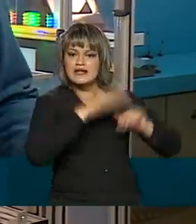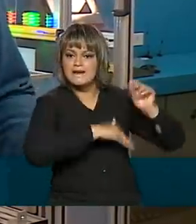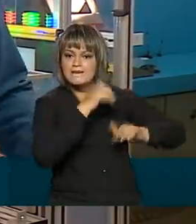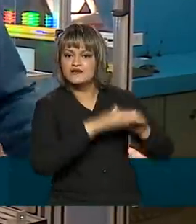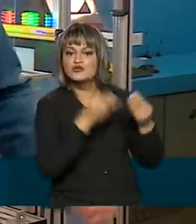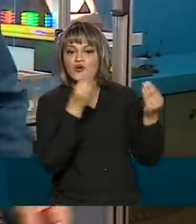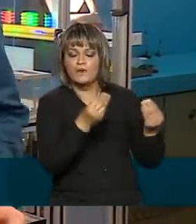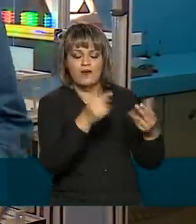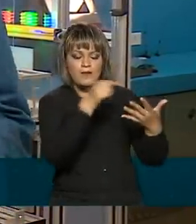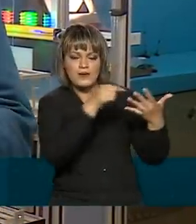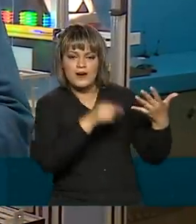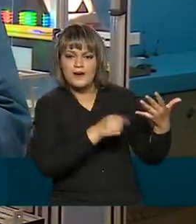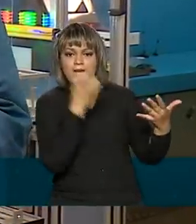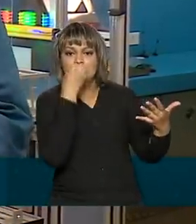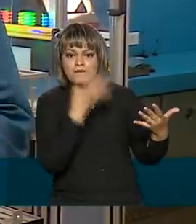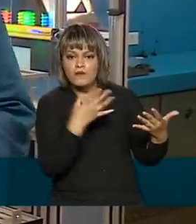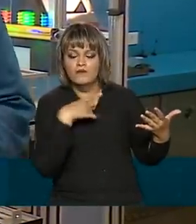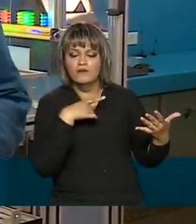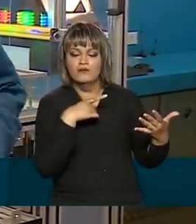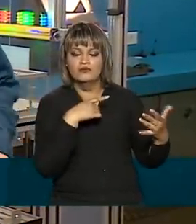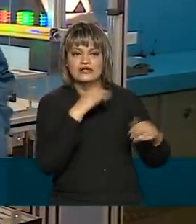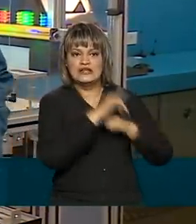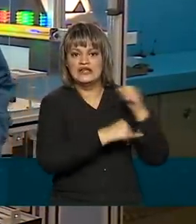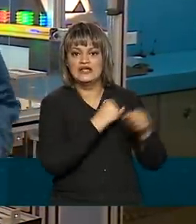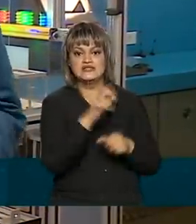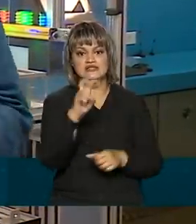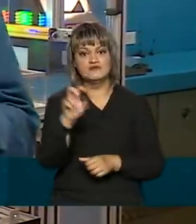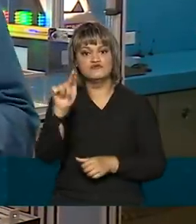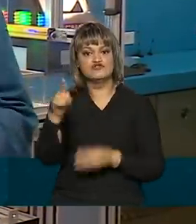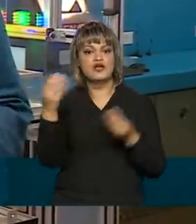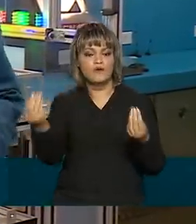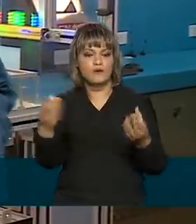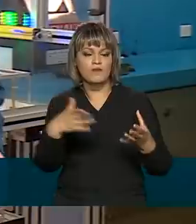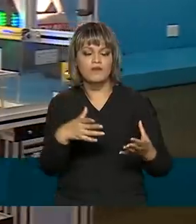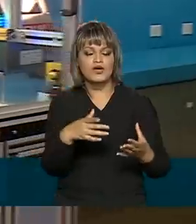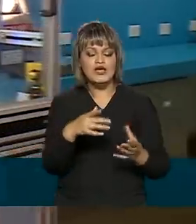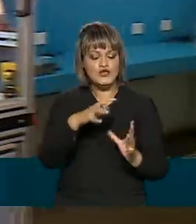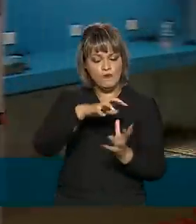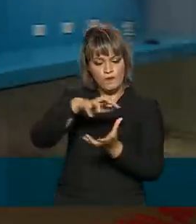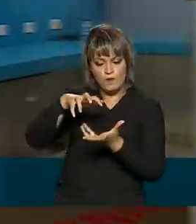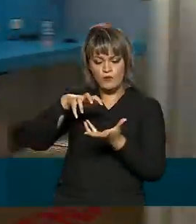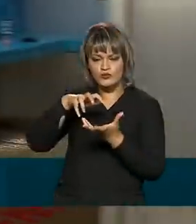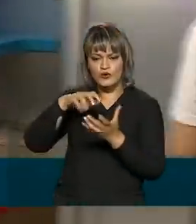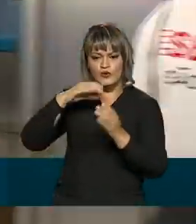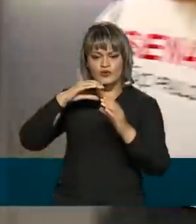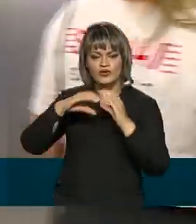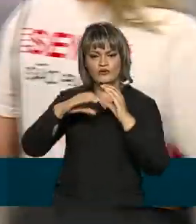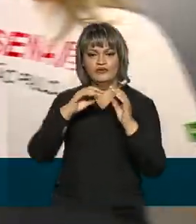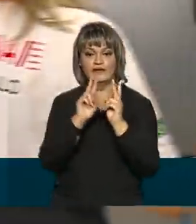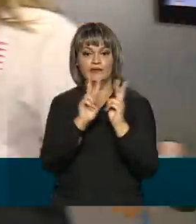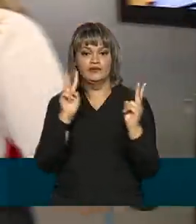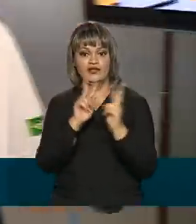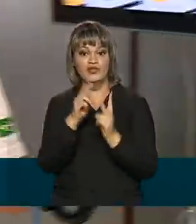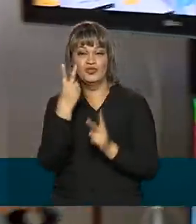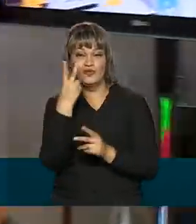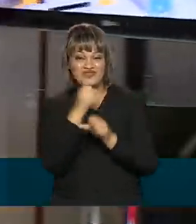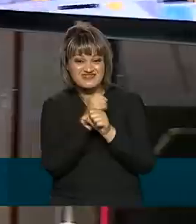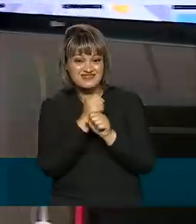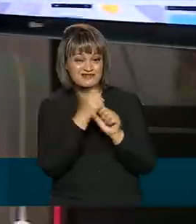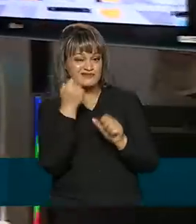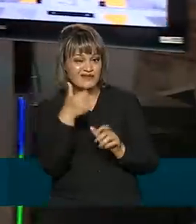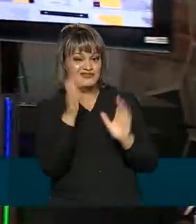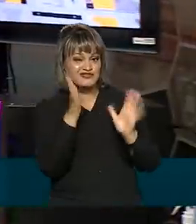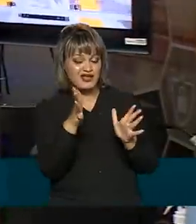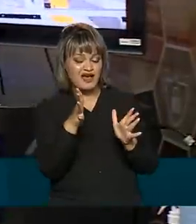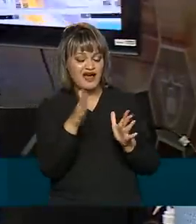prometidos benefícios da conectividade 5G, e para um mundo que ficou se comunicando remotamente por quase dois anos,